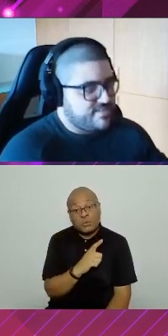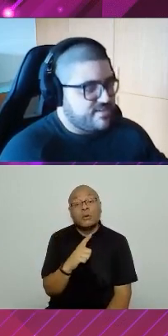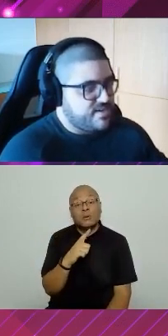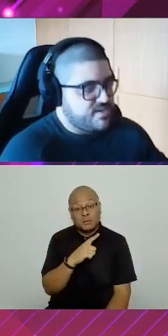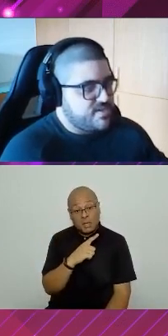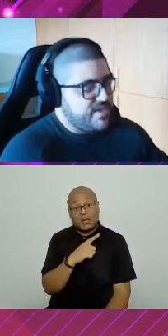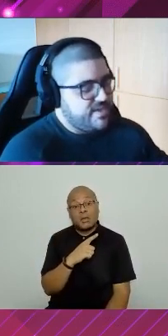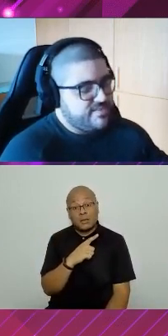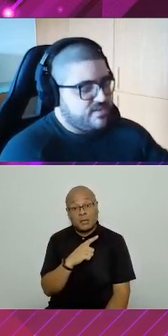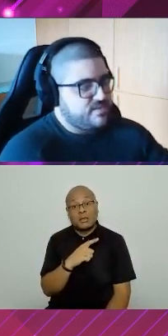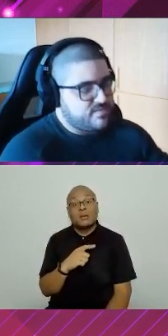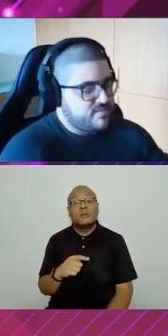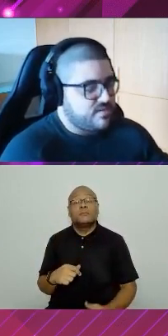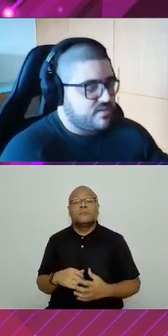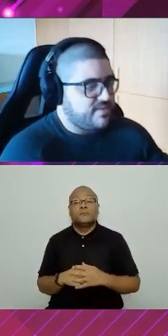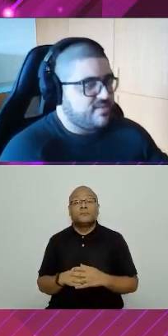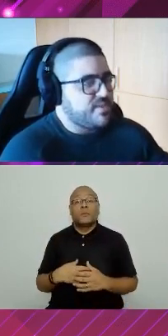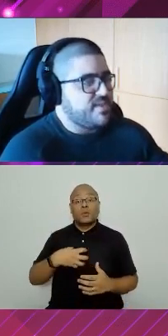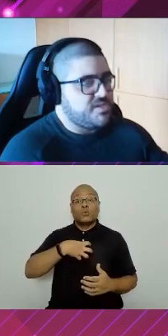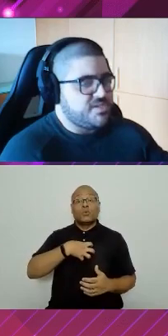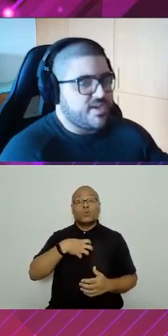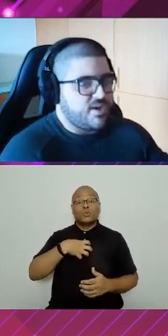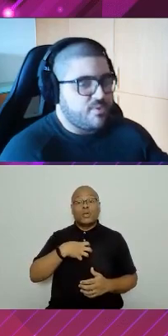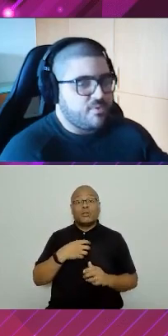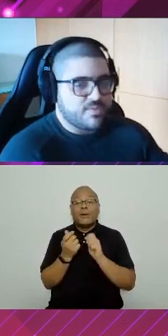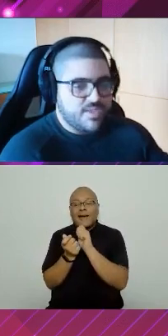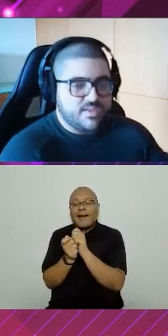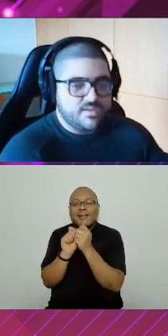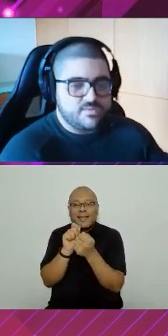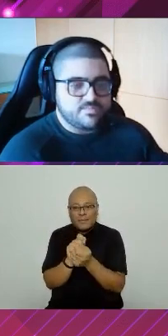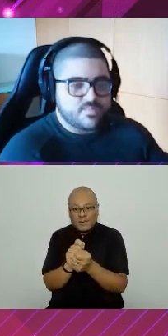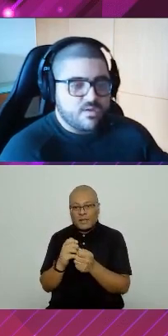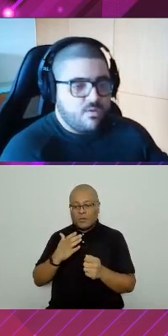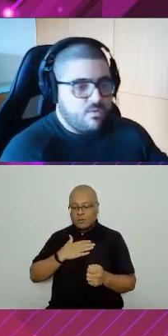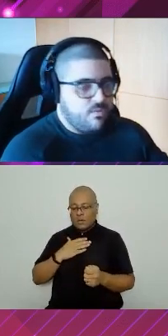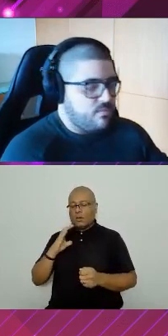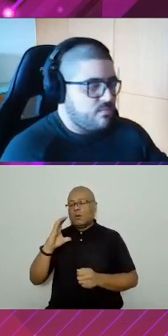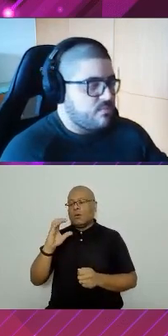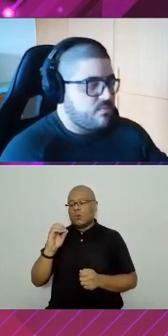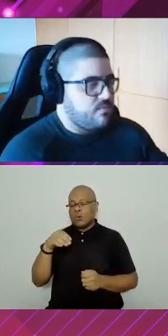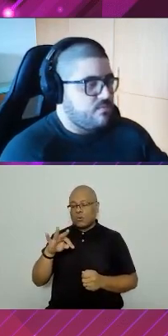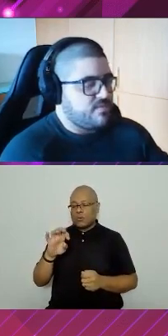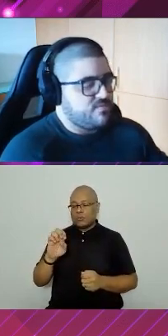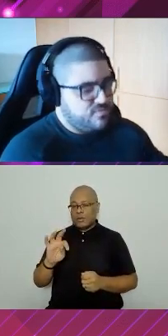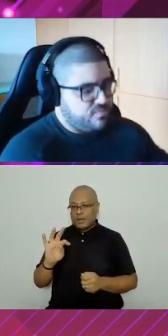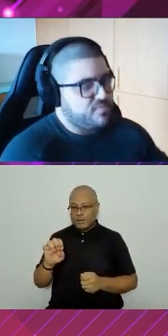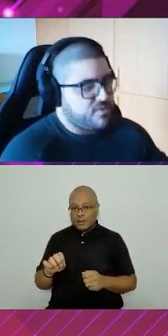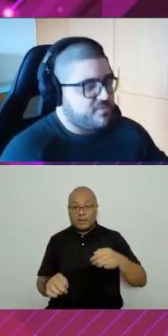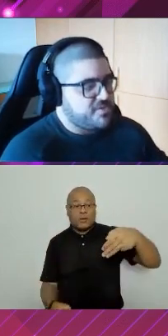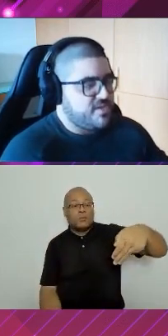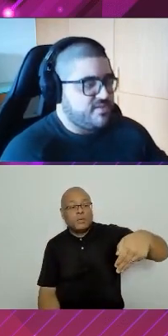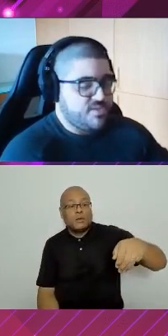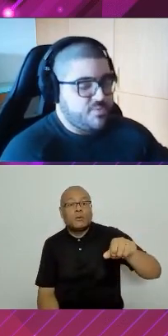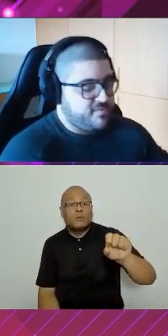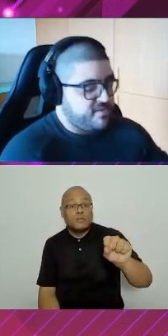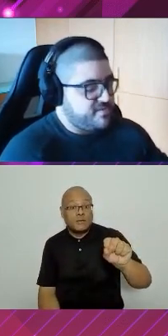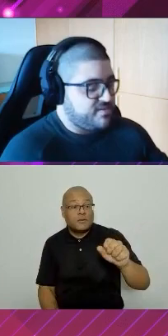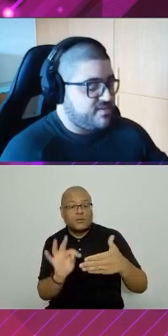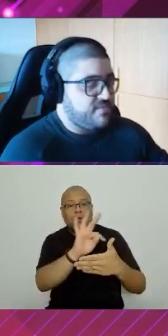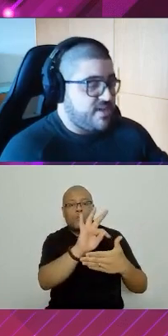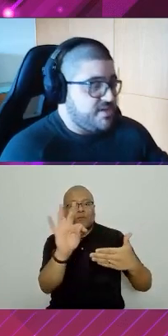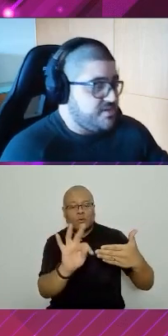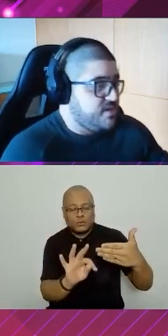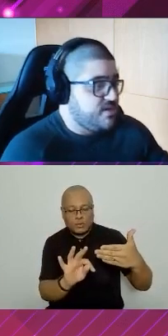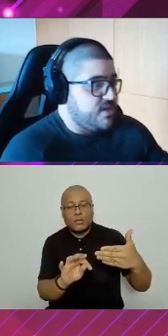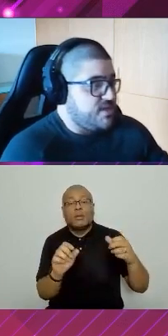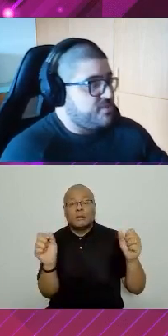essas maneiras de integrar o meu container com os meus micro front-ends. A gente pode fazer